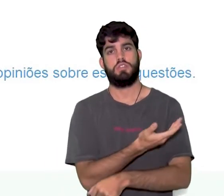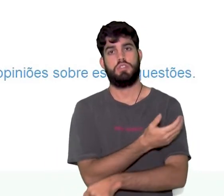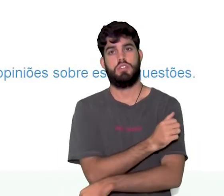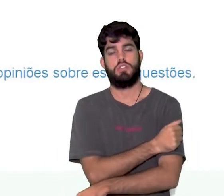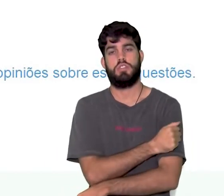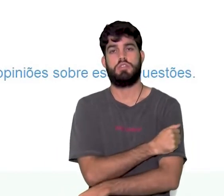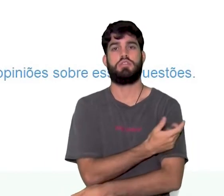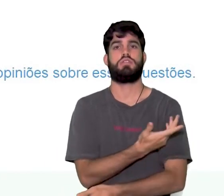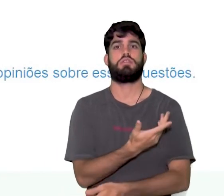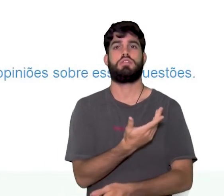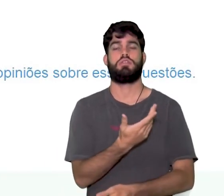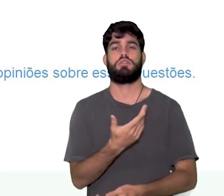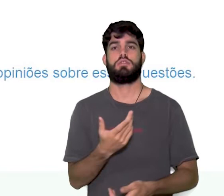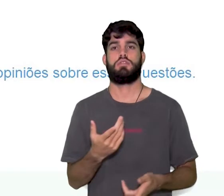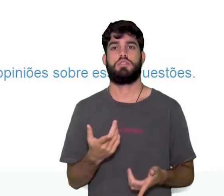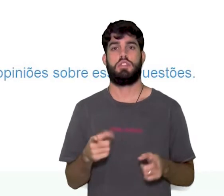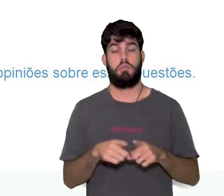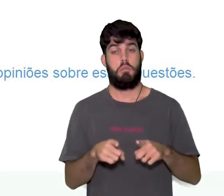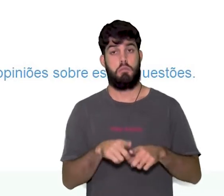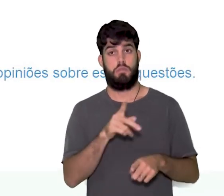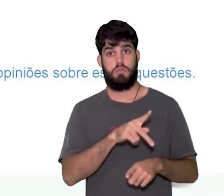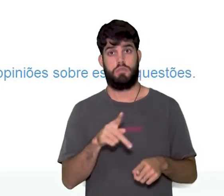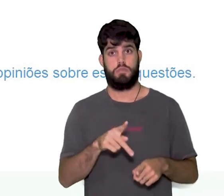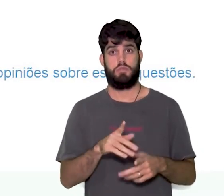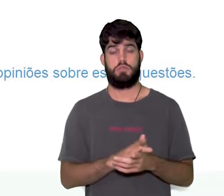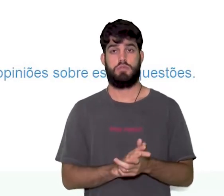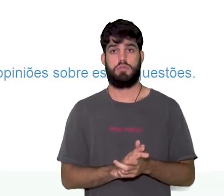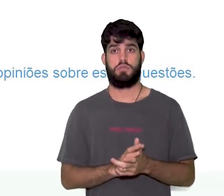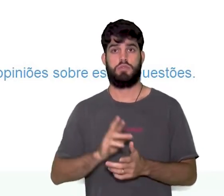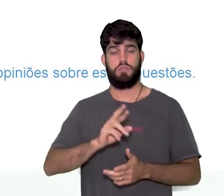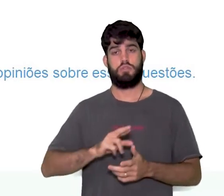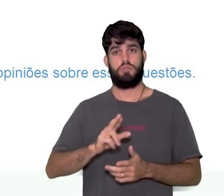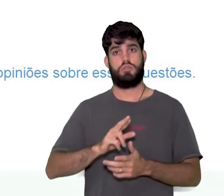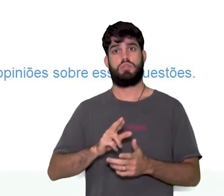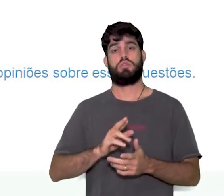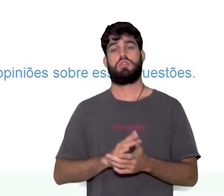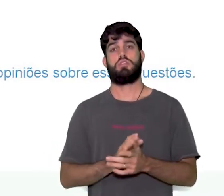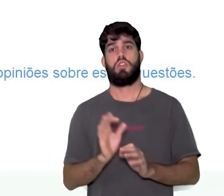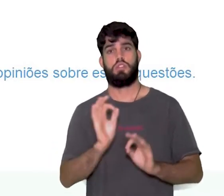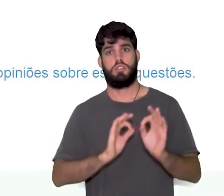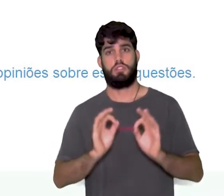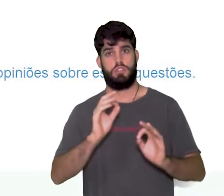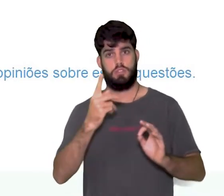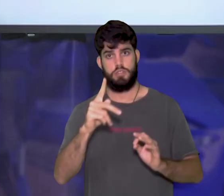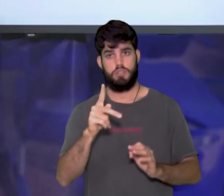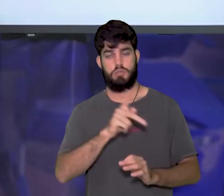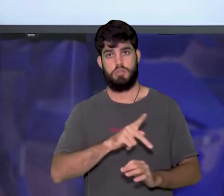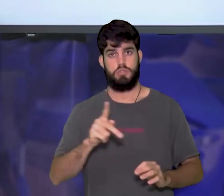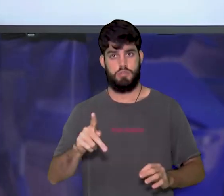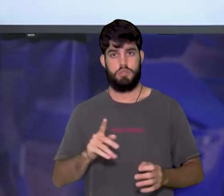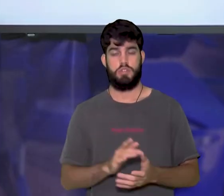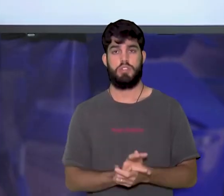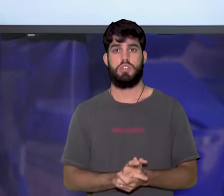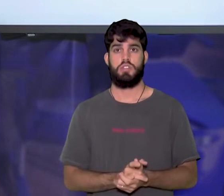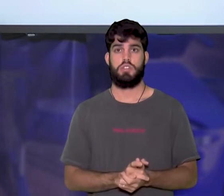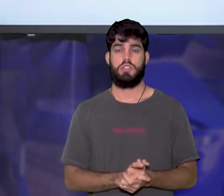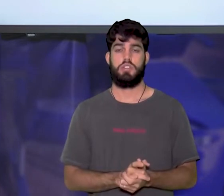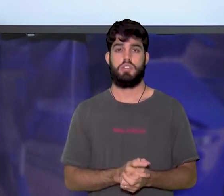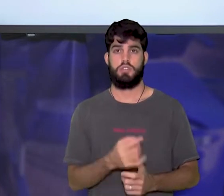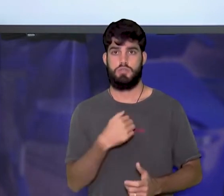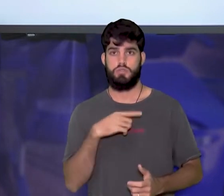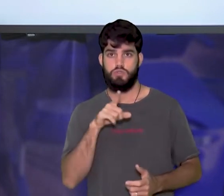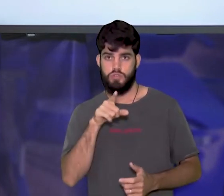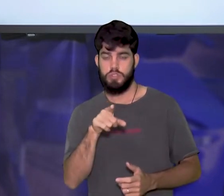abaixo. Para isso, use o Google Meet ou o Zoom conforme é organizado pelo seu professor. Então, aí vocês iriam